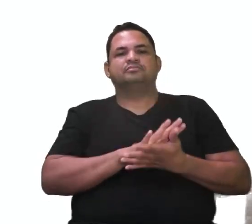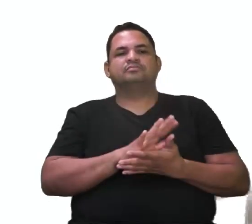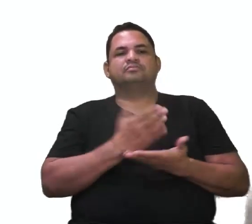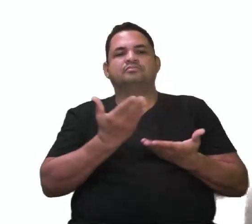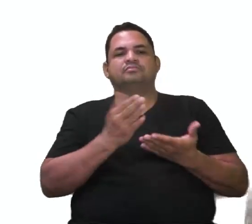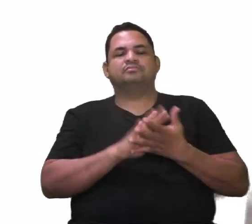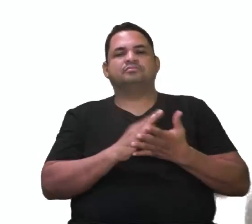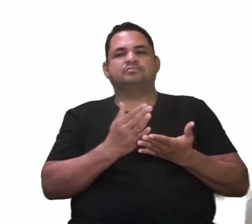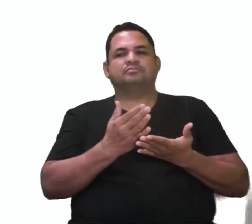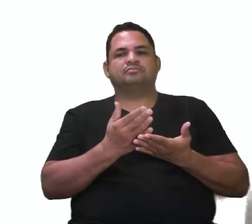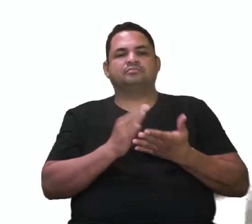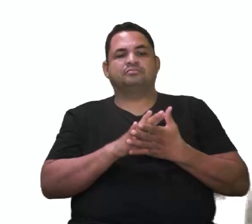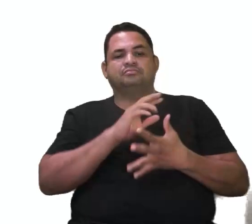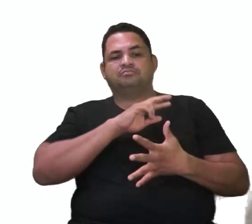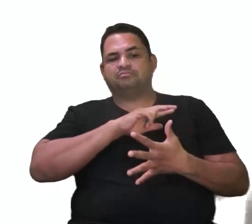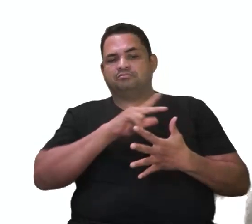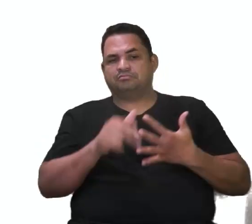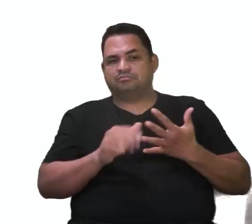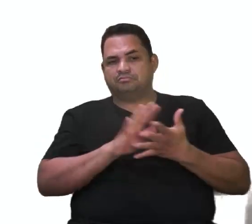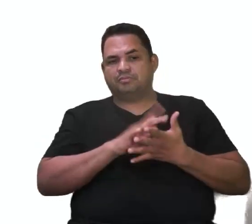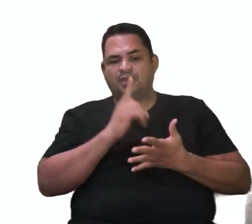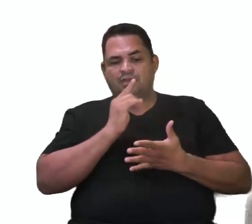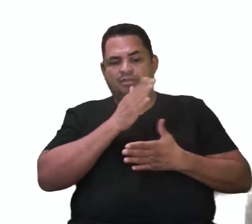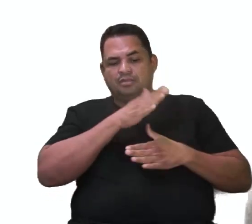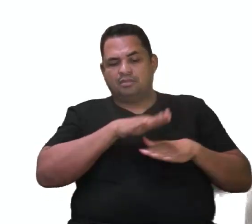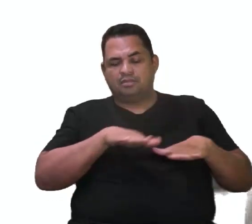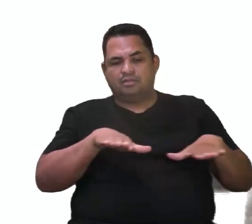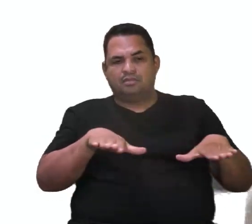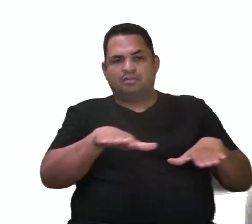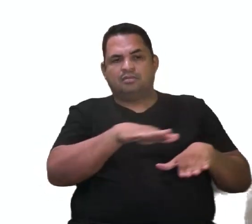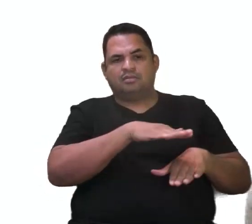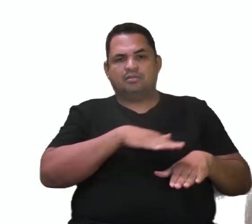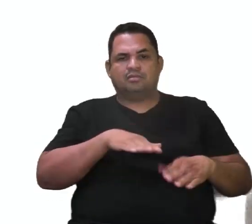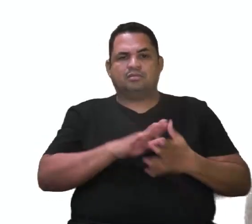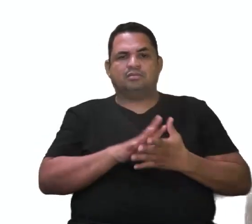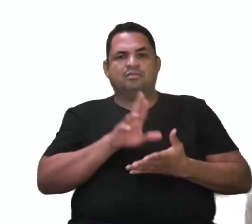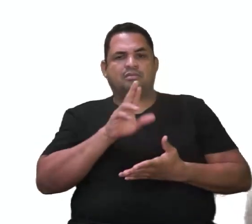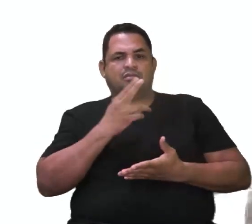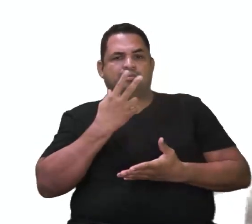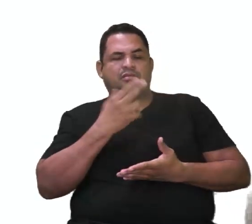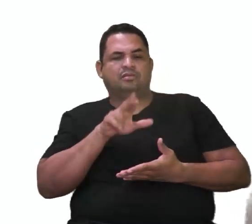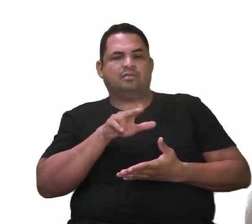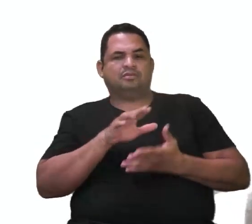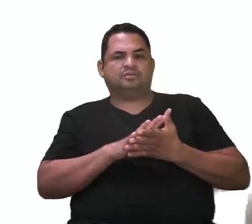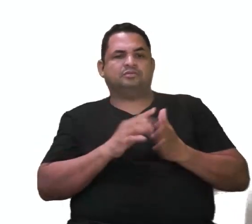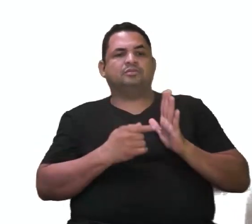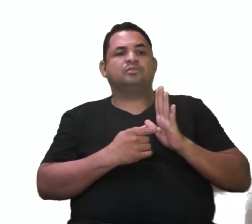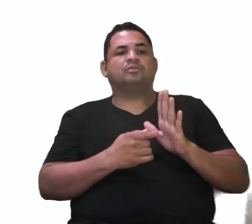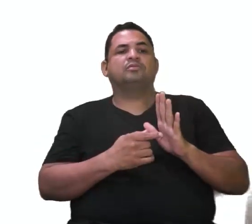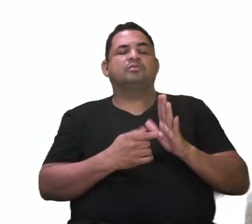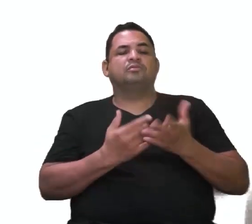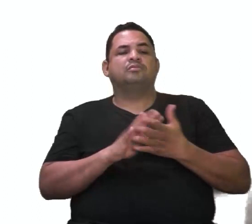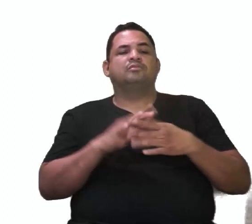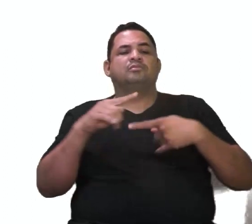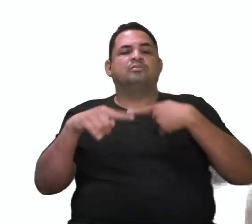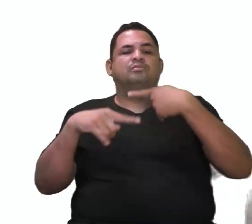figura dessas espécies aquáticas, as semelhanças encontradas indicam